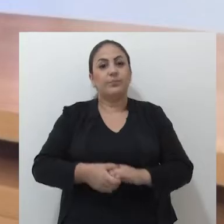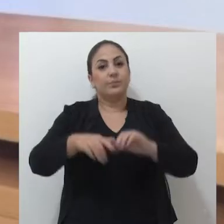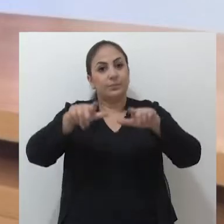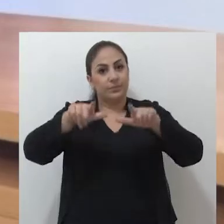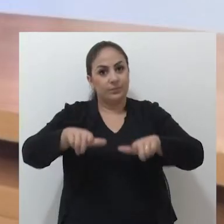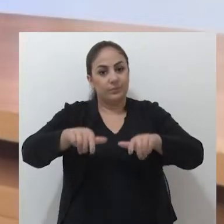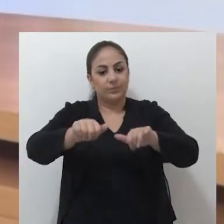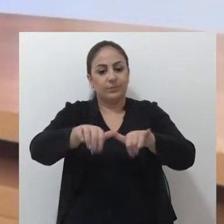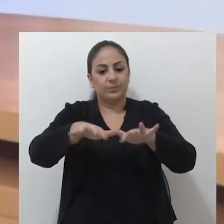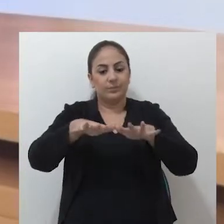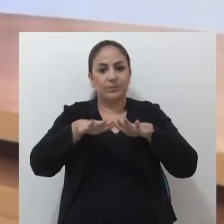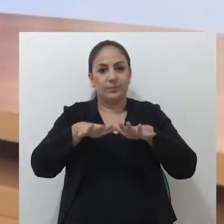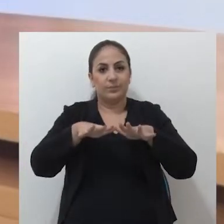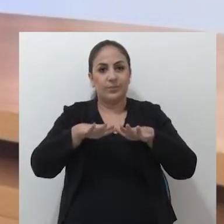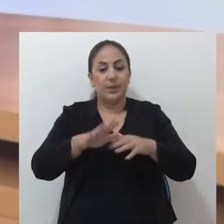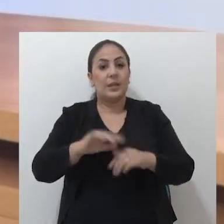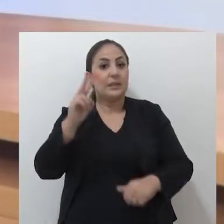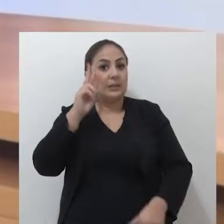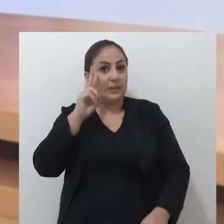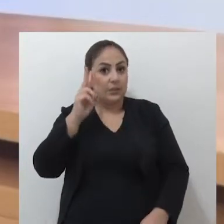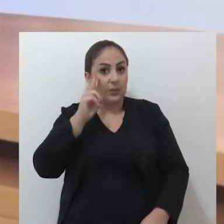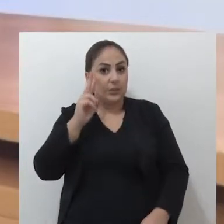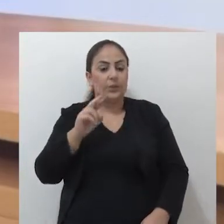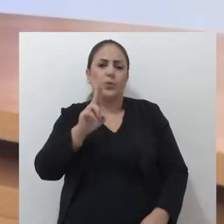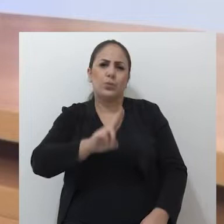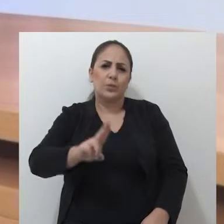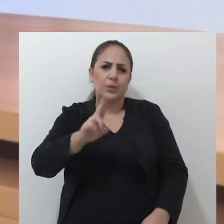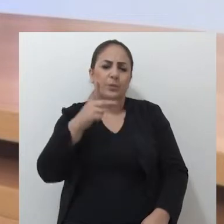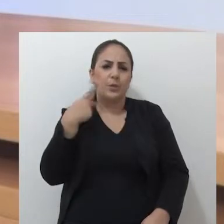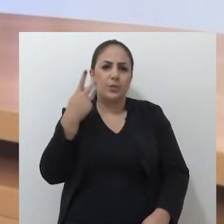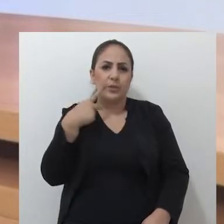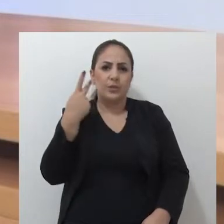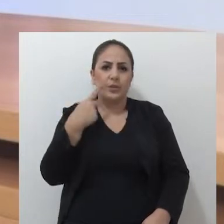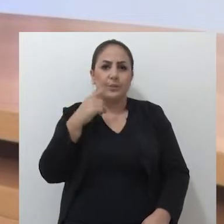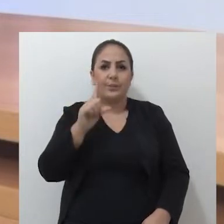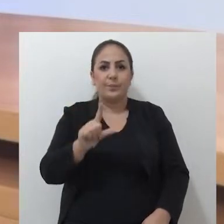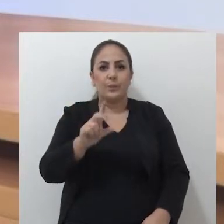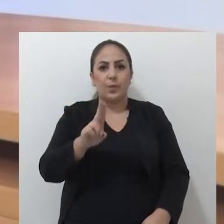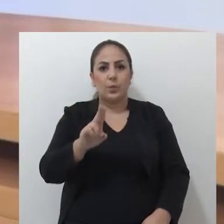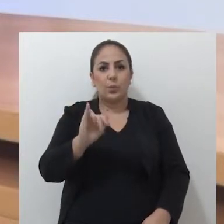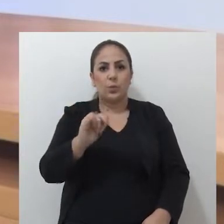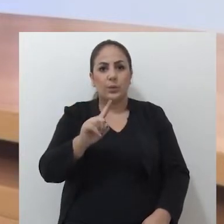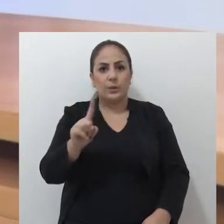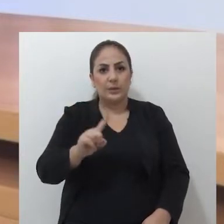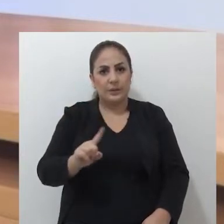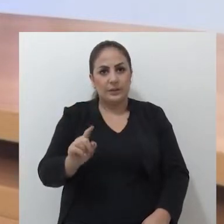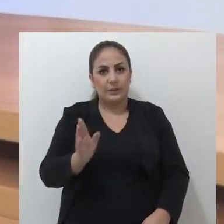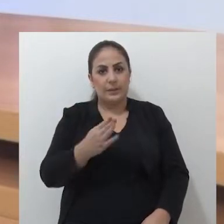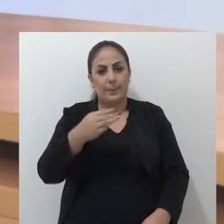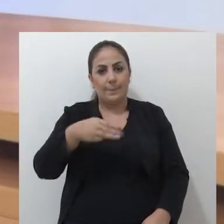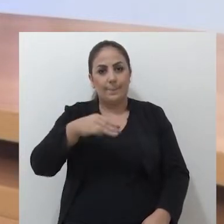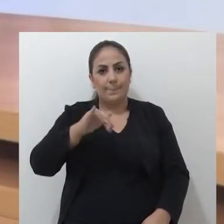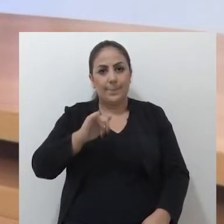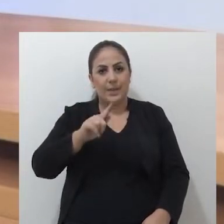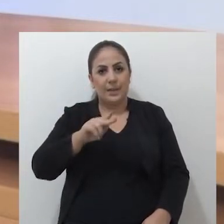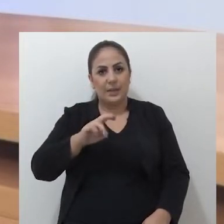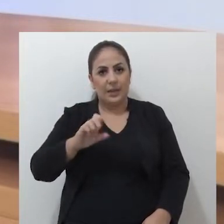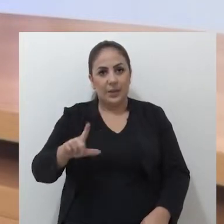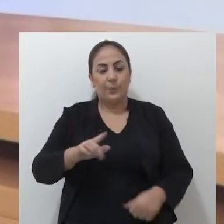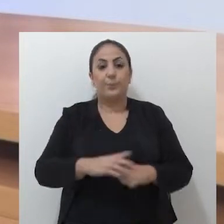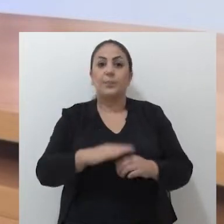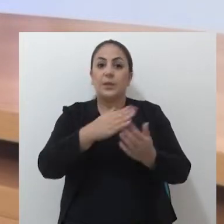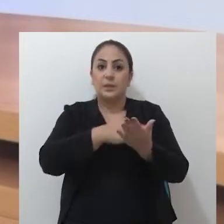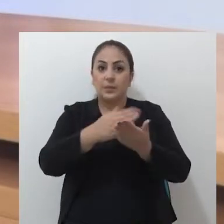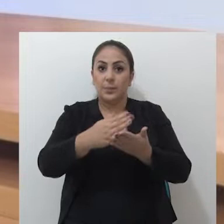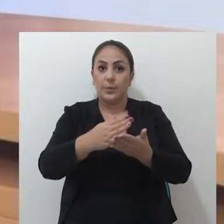O espaço do grande expediente de segunda-feira foi ocupado pelo vereador Luiz Miguel Chais. Inicialmente,